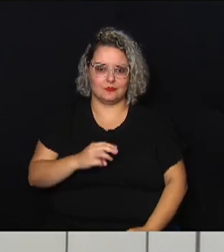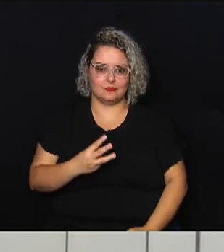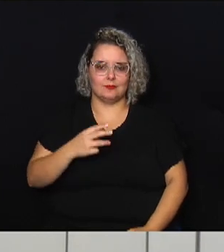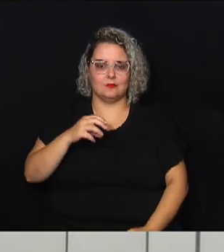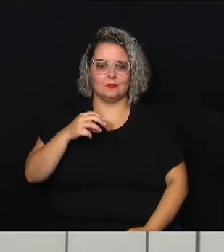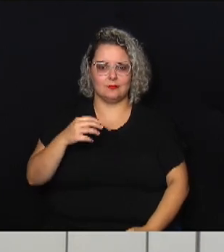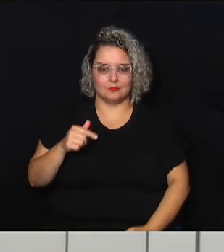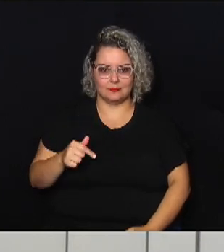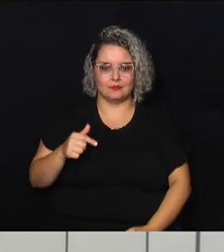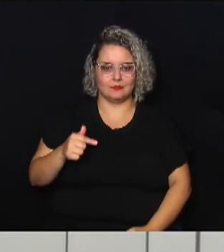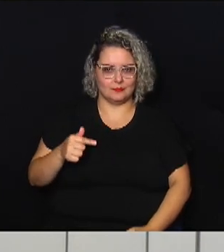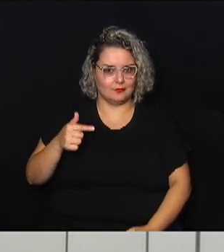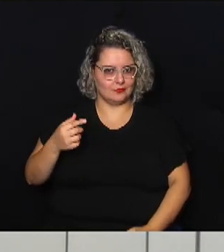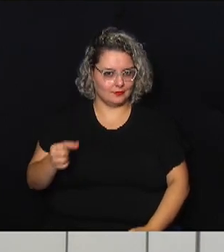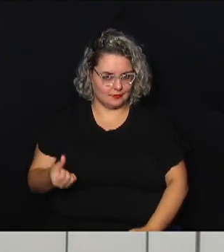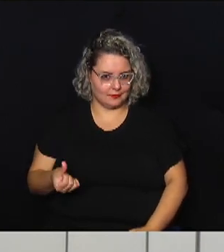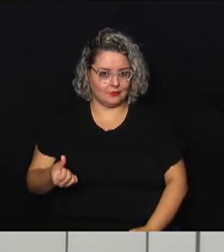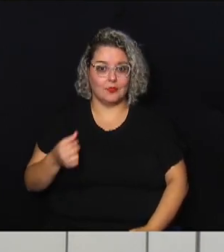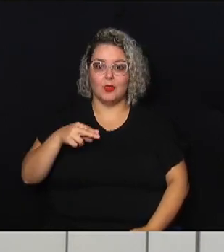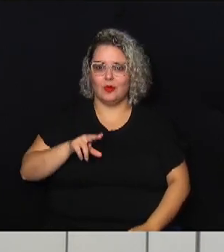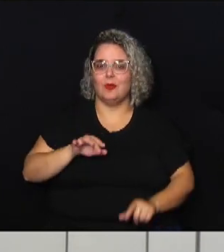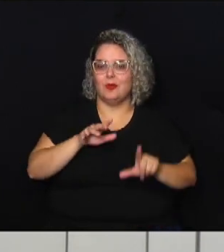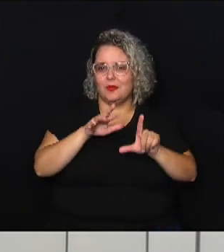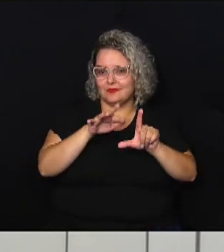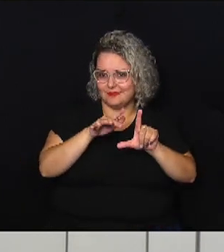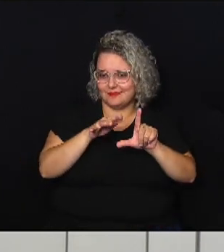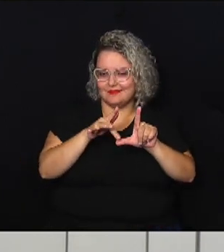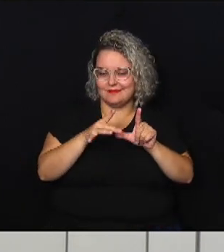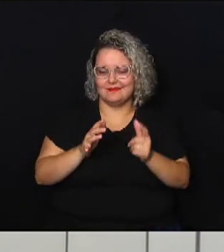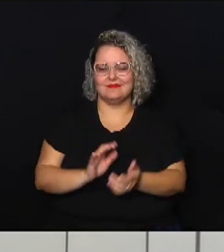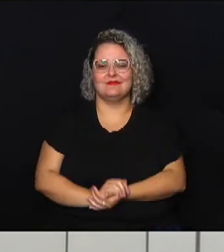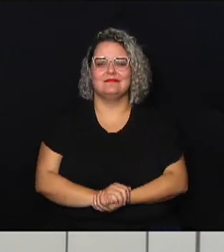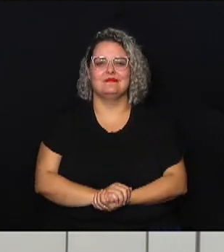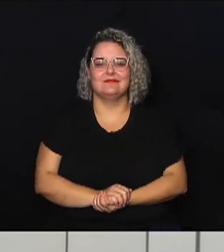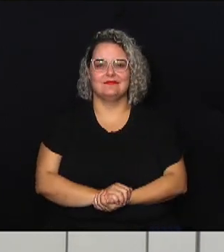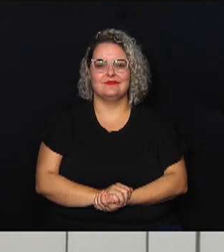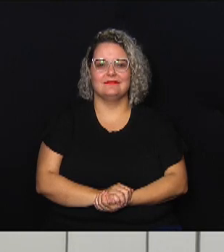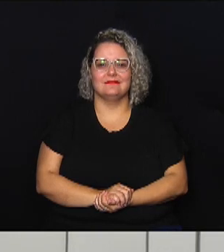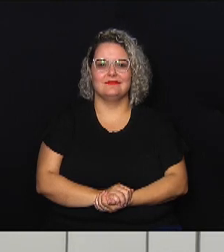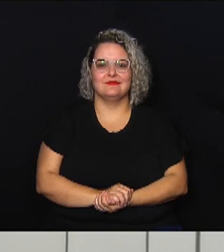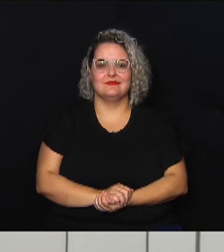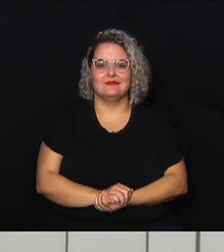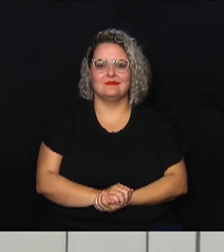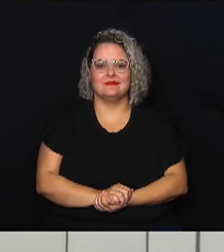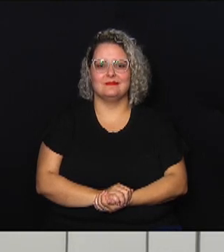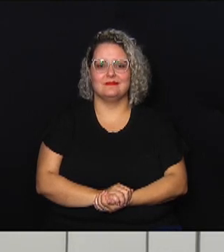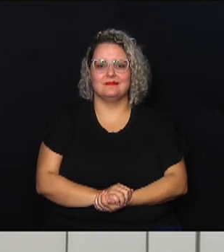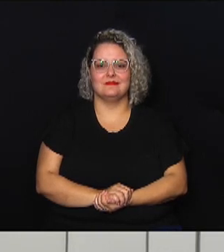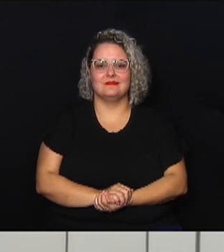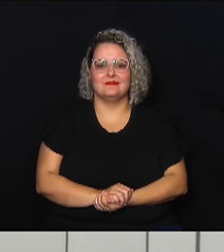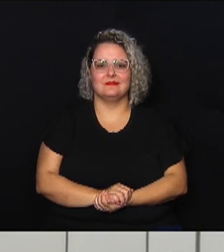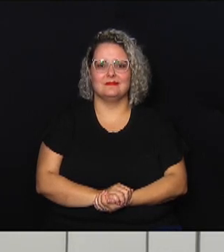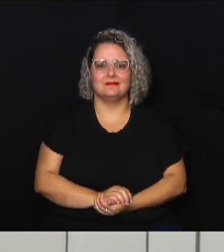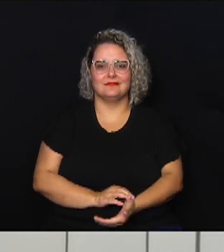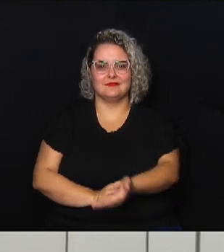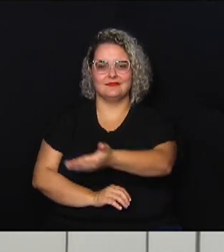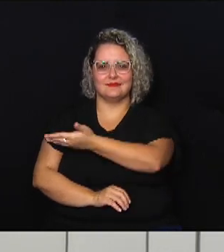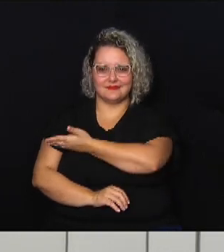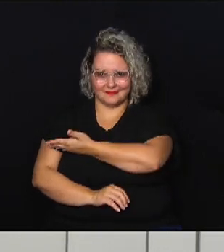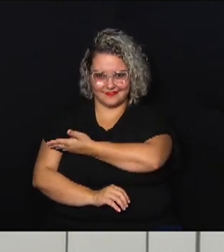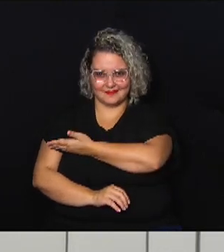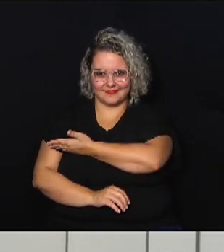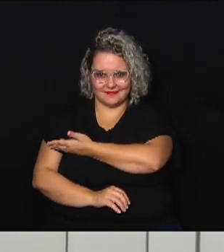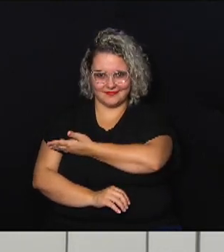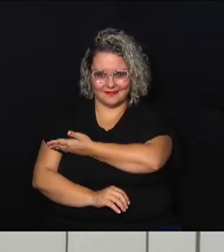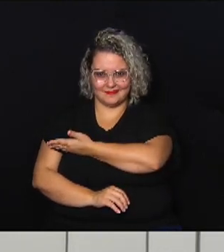Ou é só você apontar aí o seu celular para o QR Code que aparece aí no seu televisor, e aí